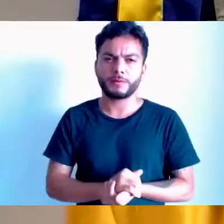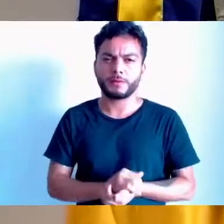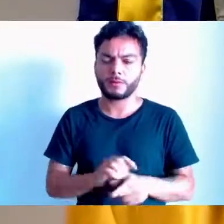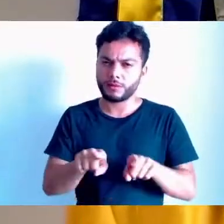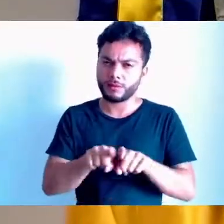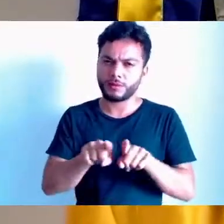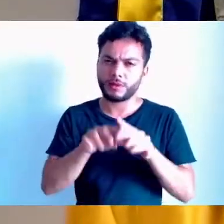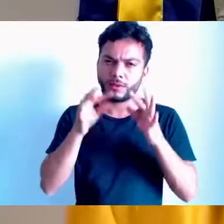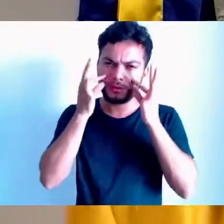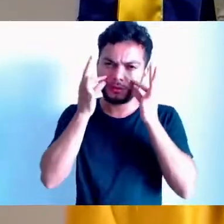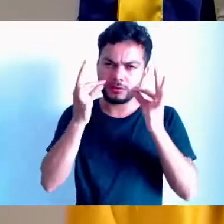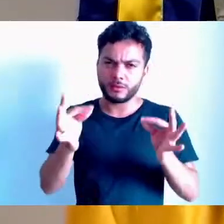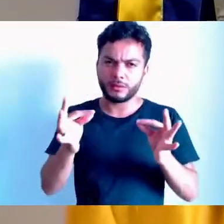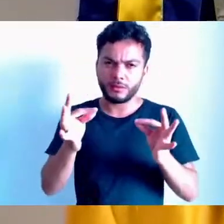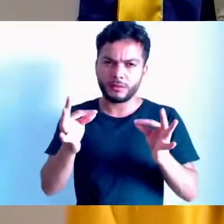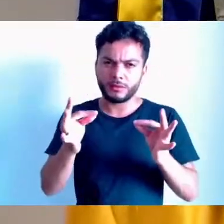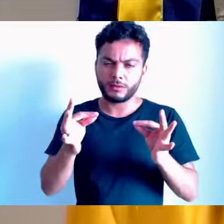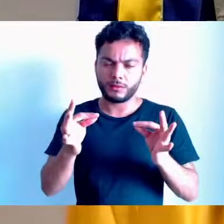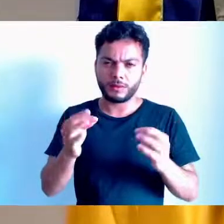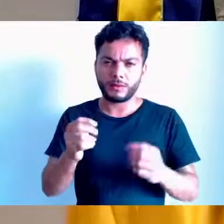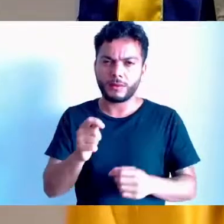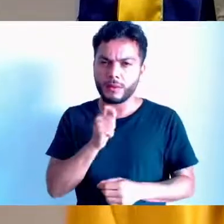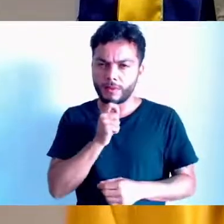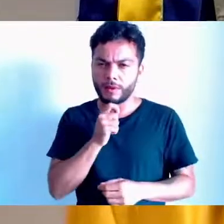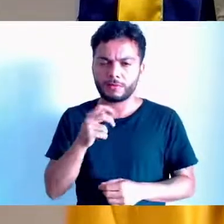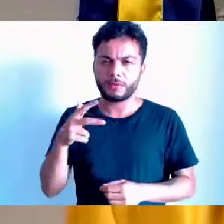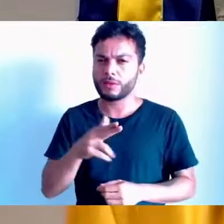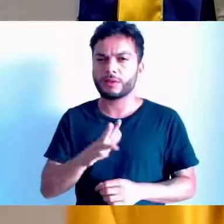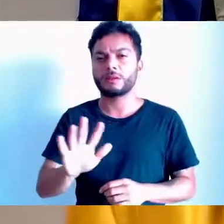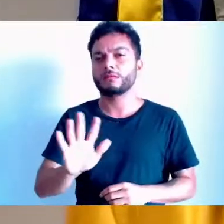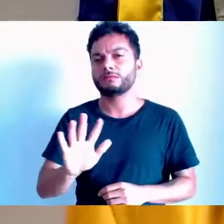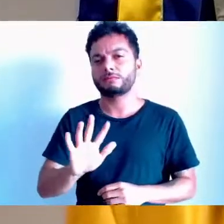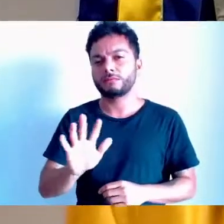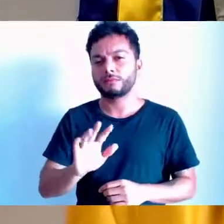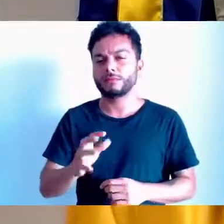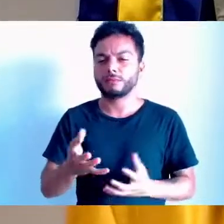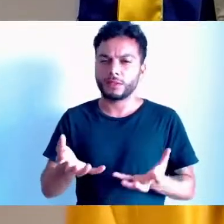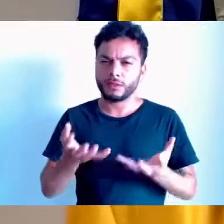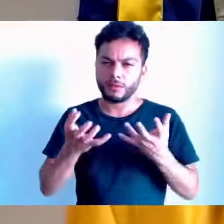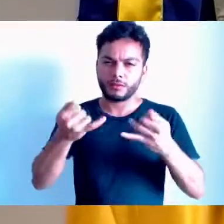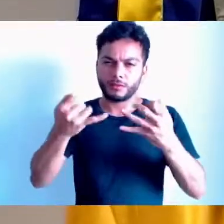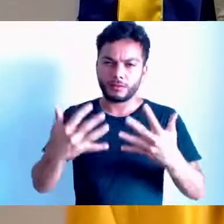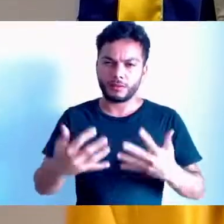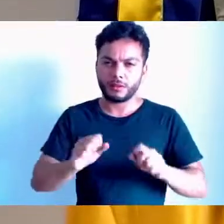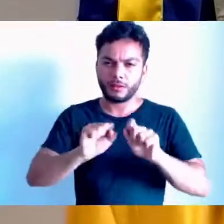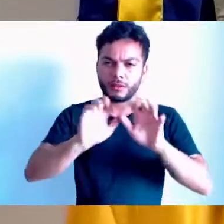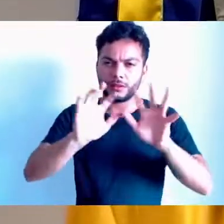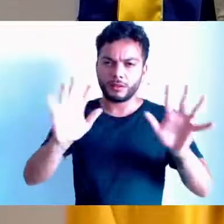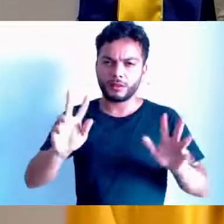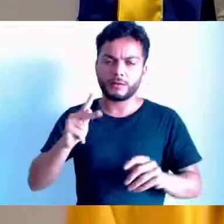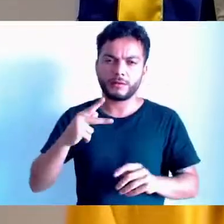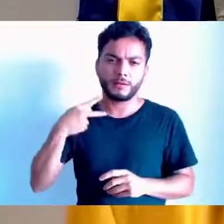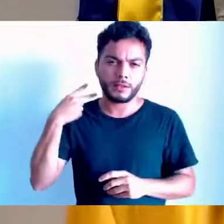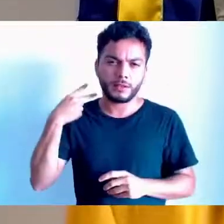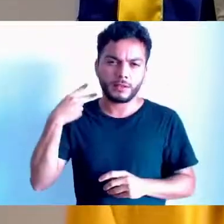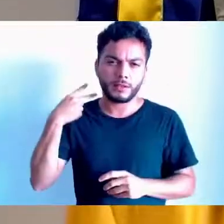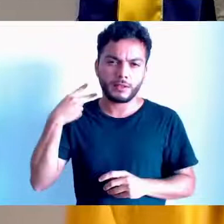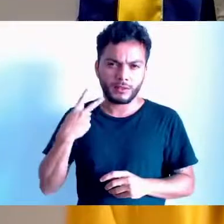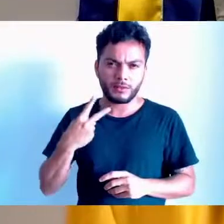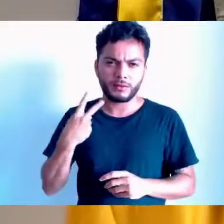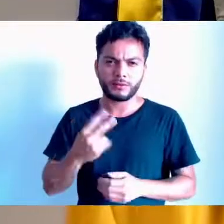atenção para não cortar o microfone, porque eu só quero deixar uma coisa clara para esse vereador, que se quiser ter a parte, sem problema,